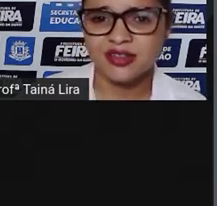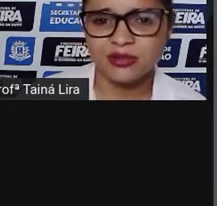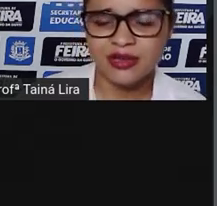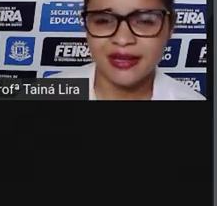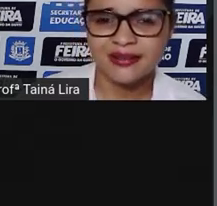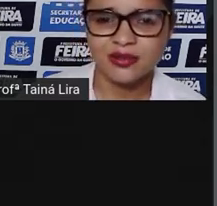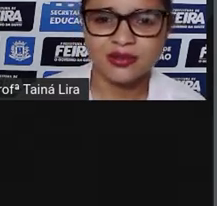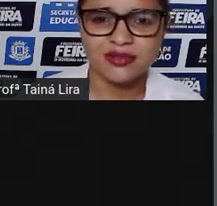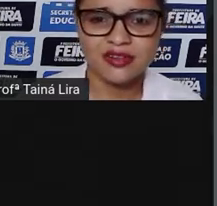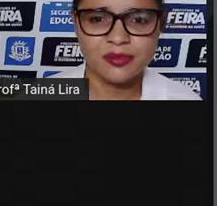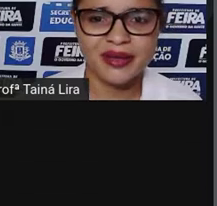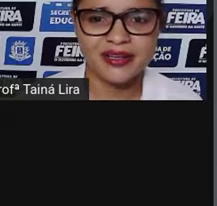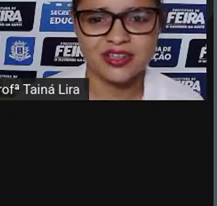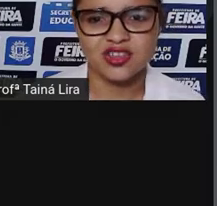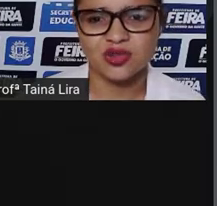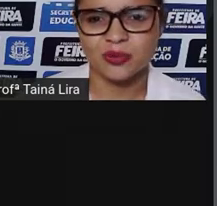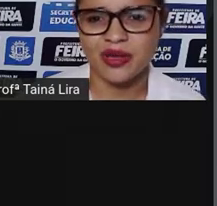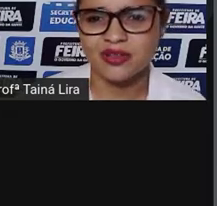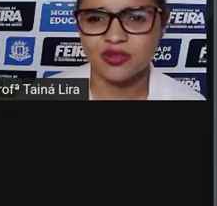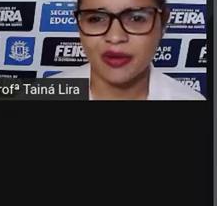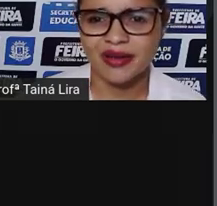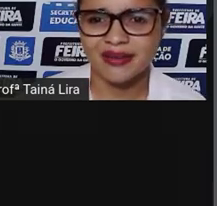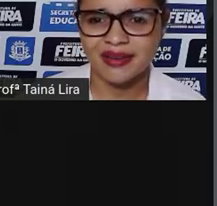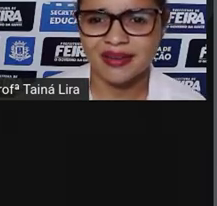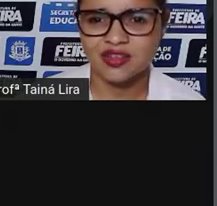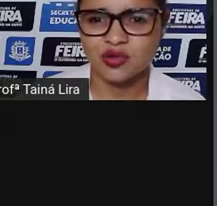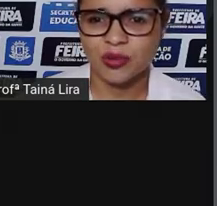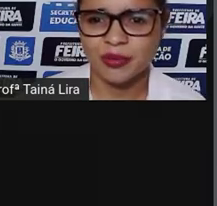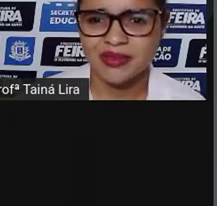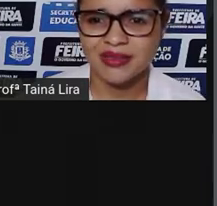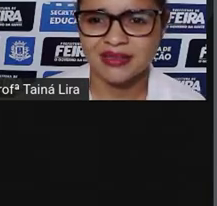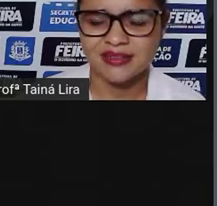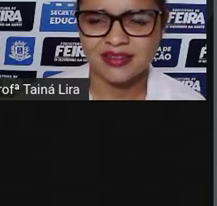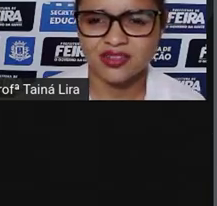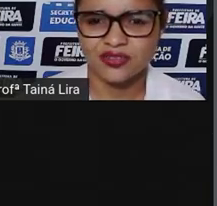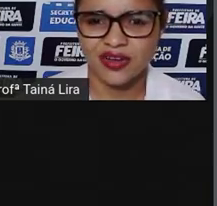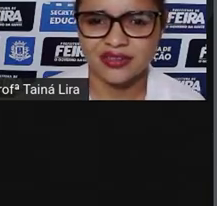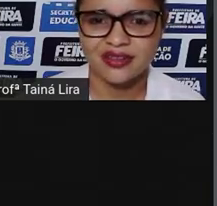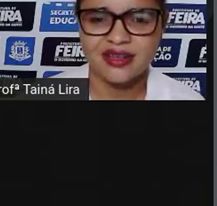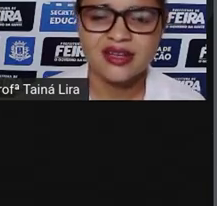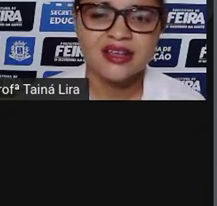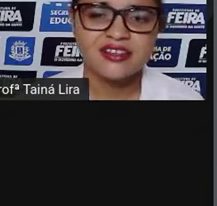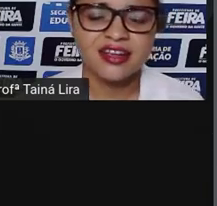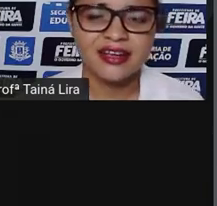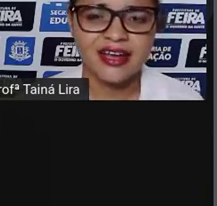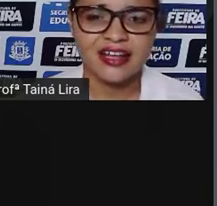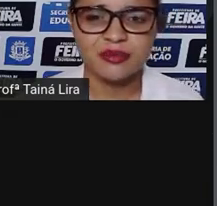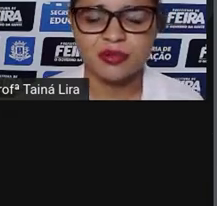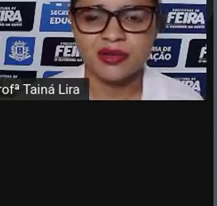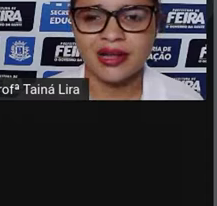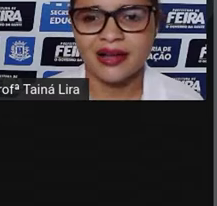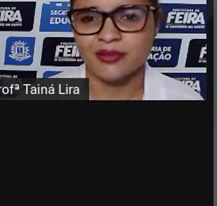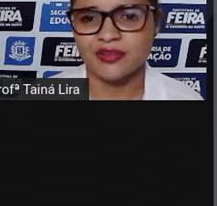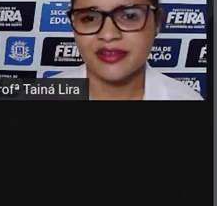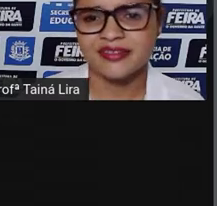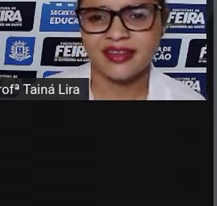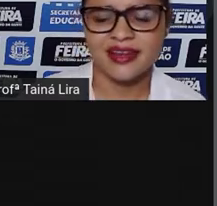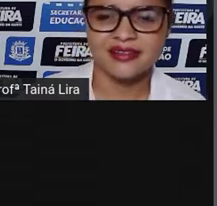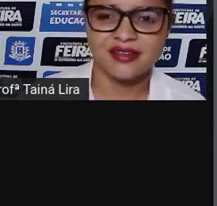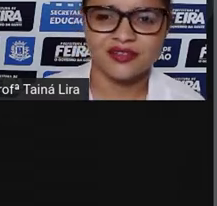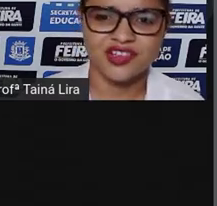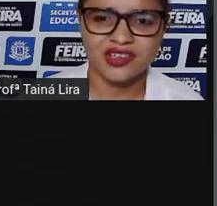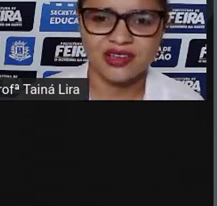forma circular, todo transparente, no meio de uma cratera de uma pedreira desativada, cercada por lagos,